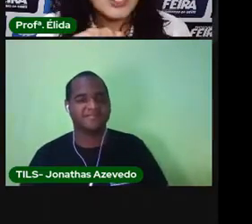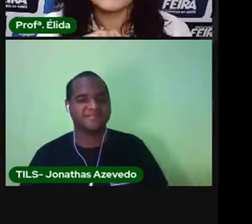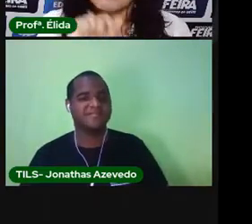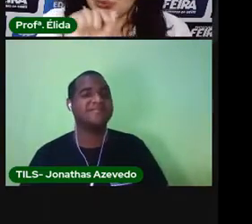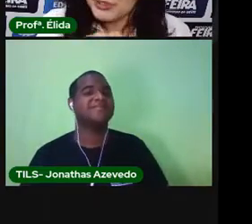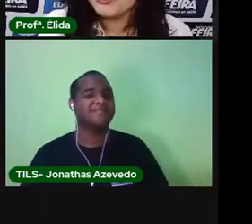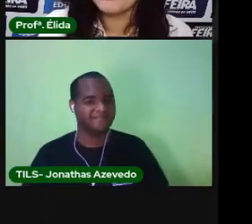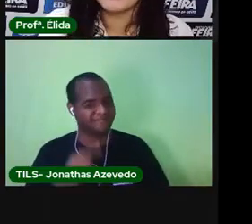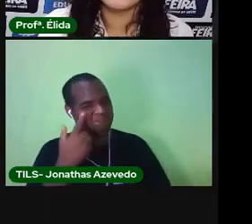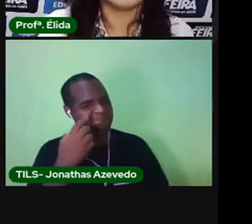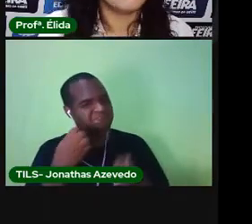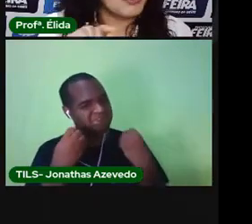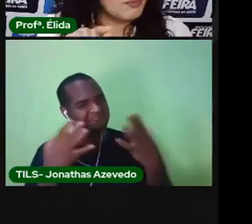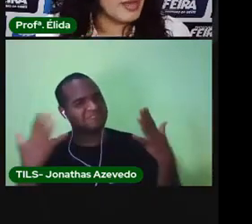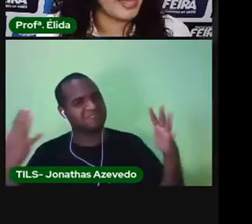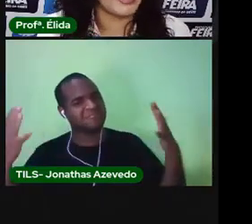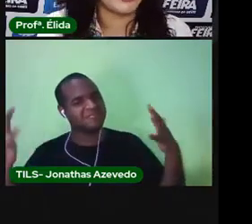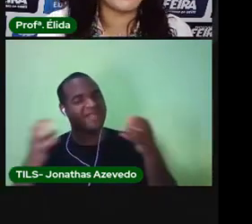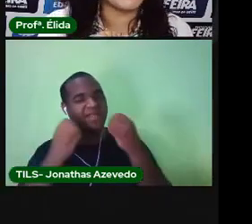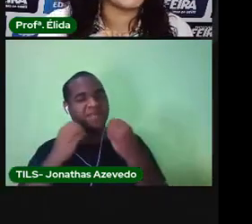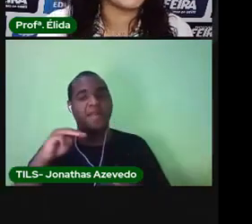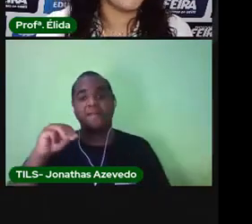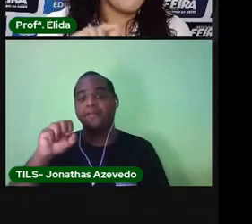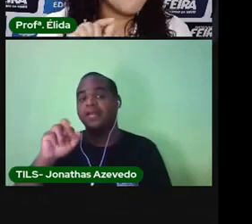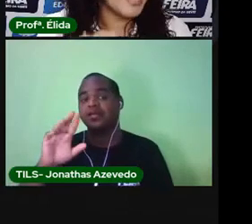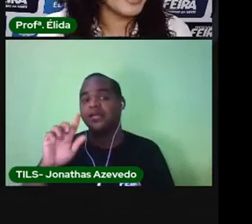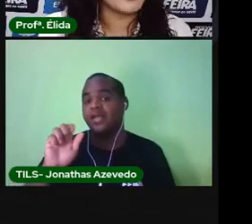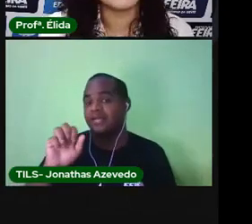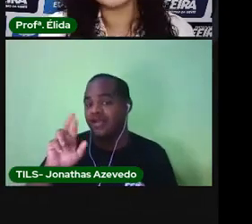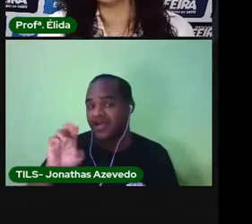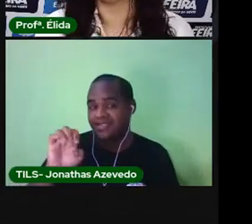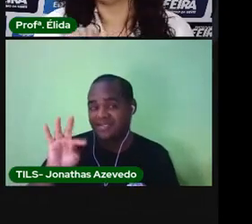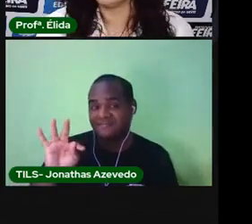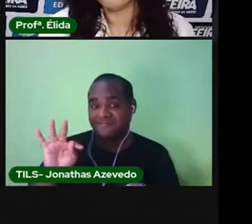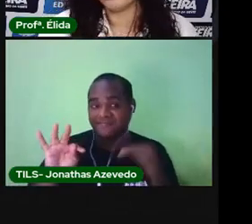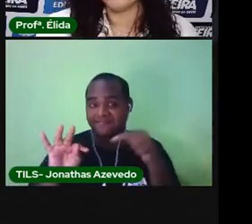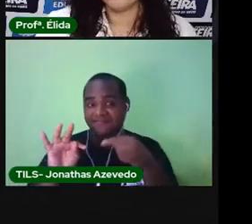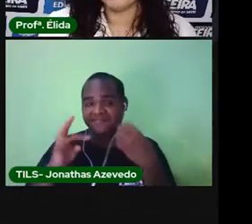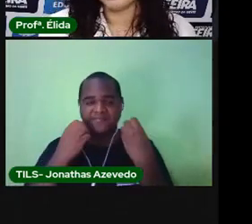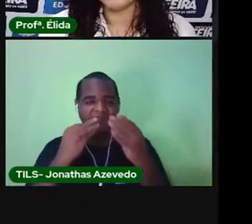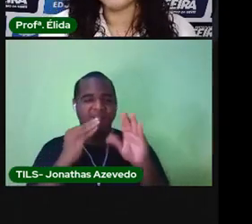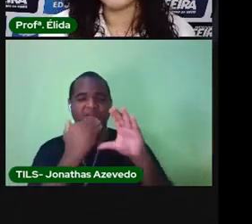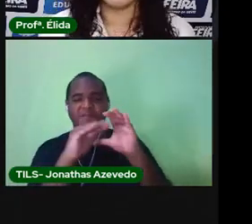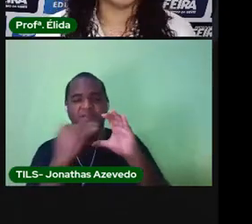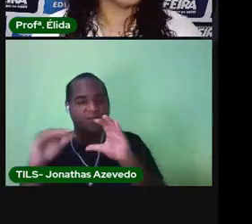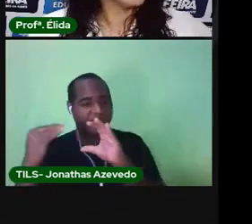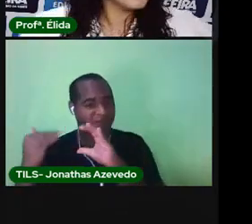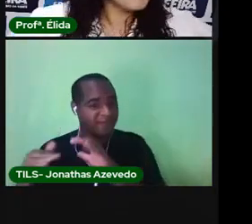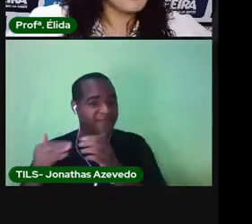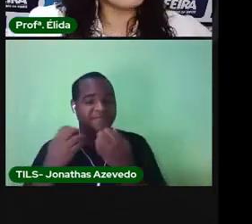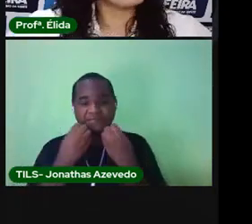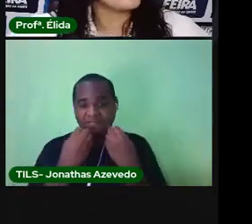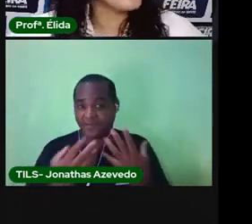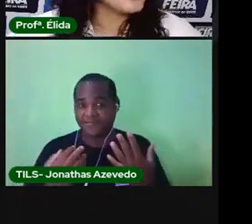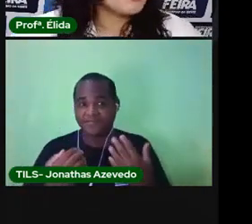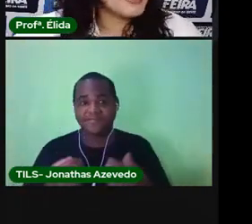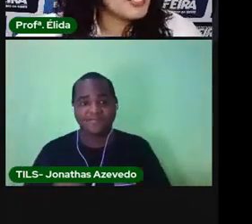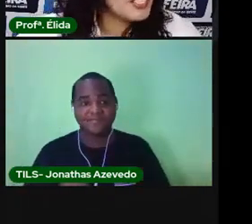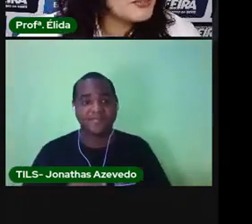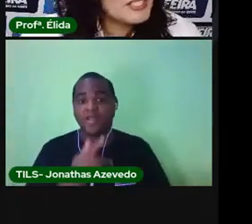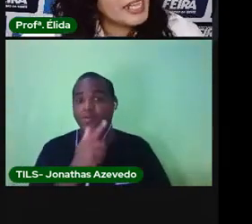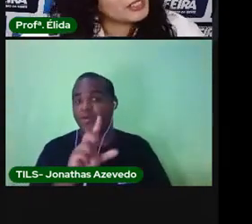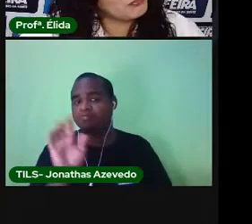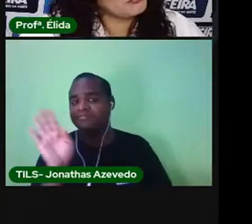Isso, muito bem. Foi Margarete. Margarete enviou o bilhete. Qual foi a